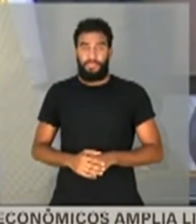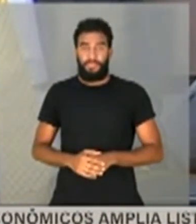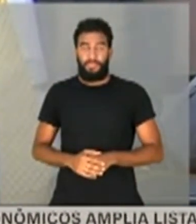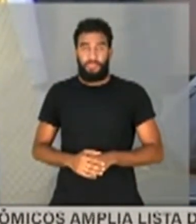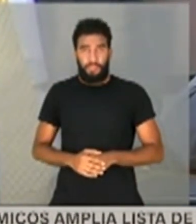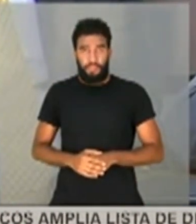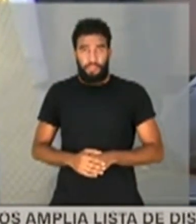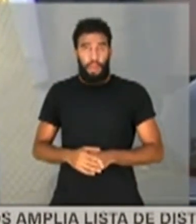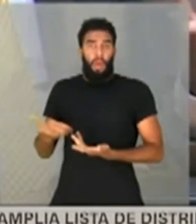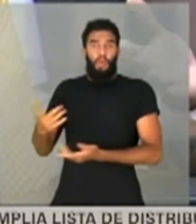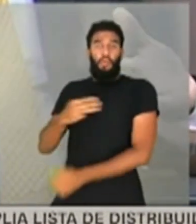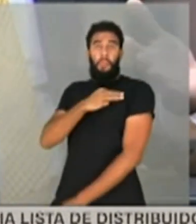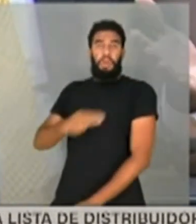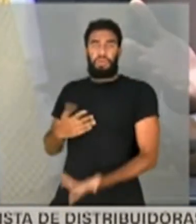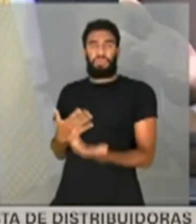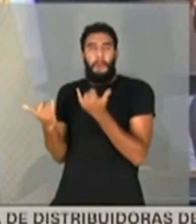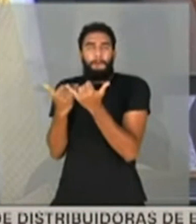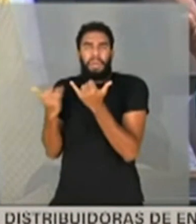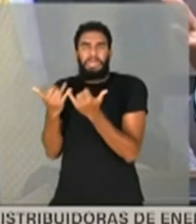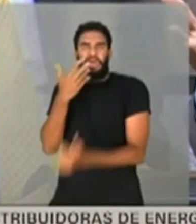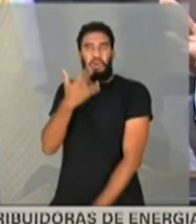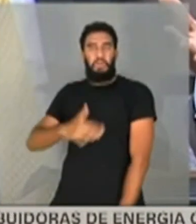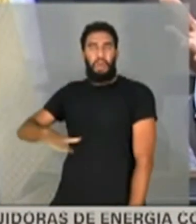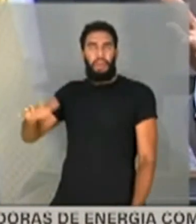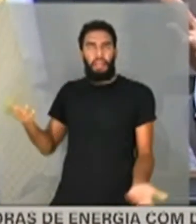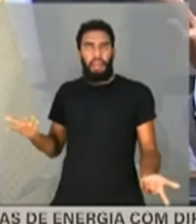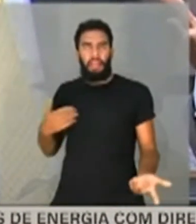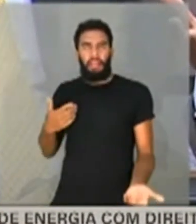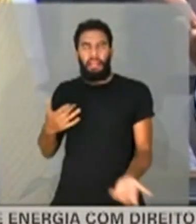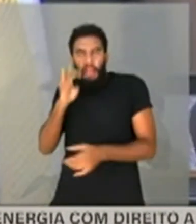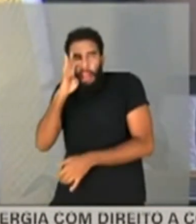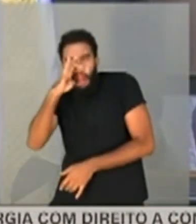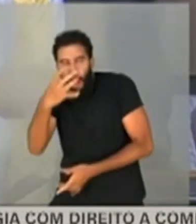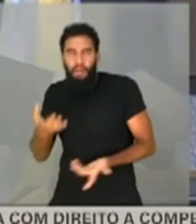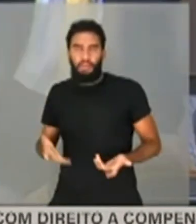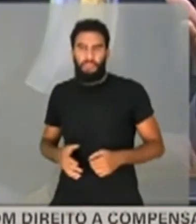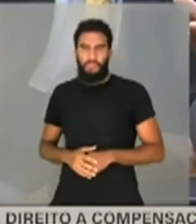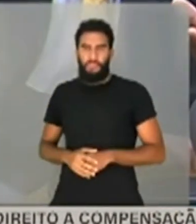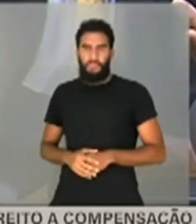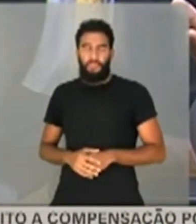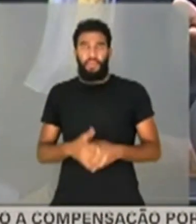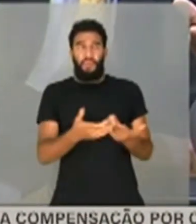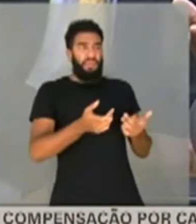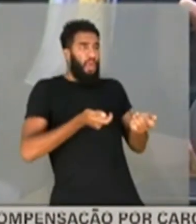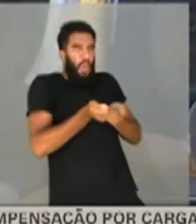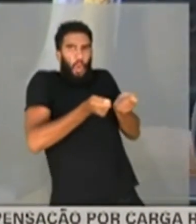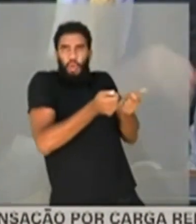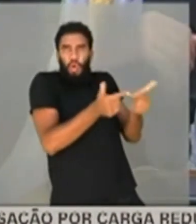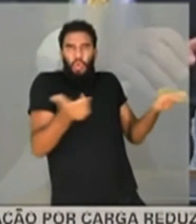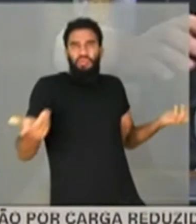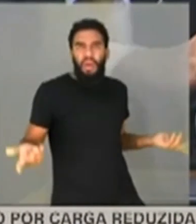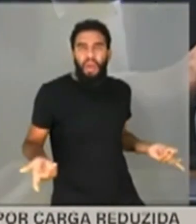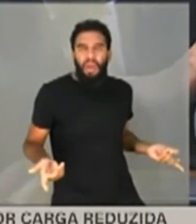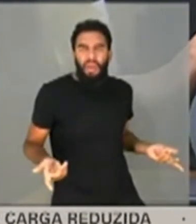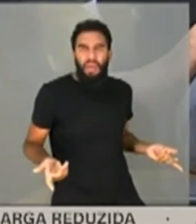menino Pera aí, Rafa. Não me chama de menino mimado, eu não lhe agredi. Não, não, não se trata A senhora está totalmente descontrolada. Me